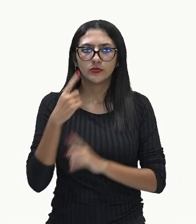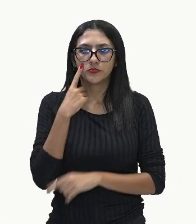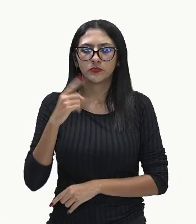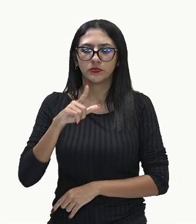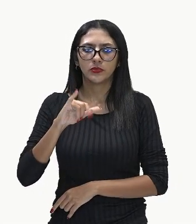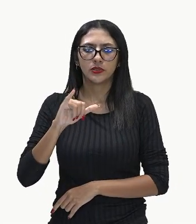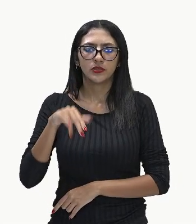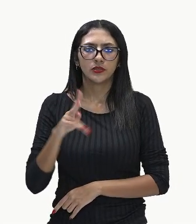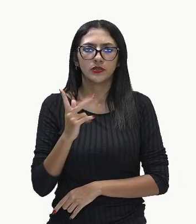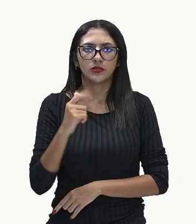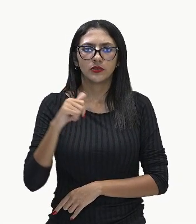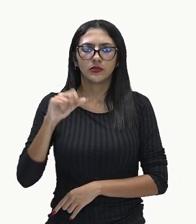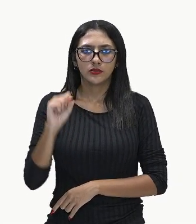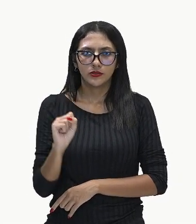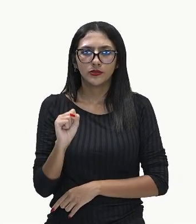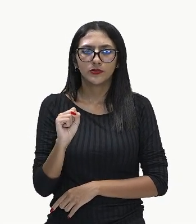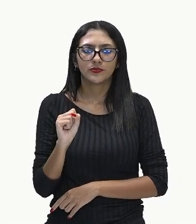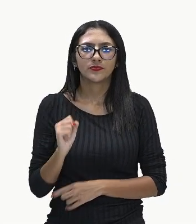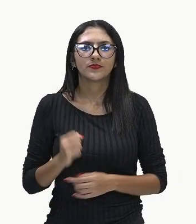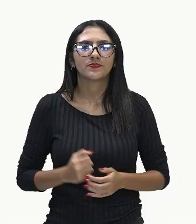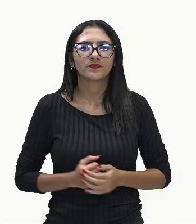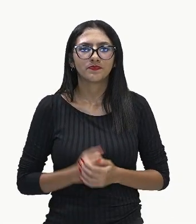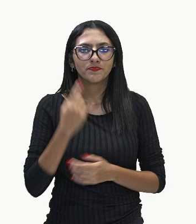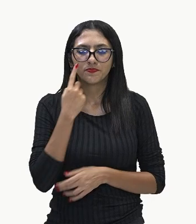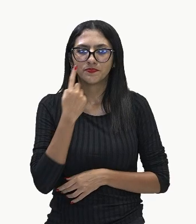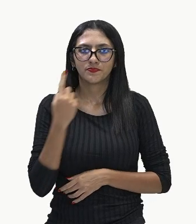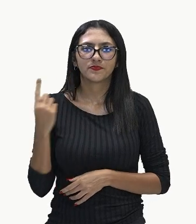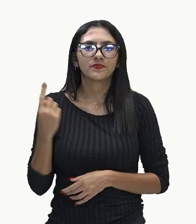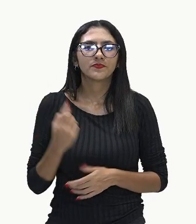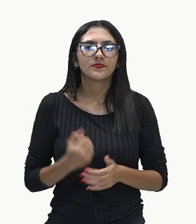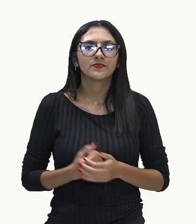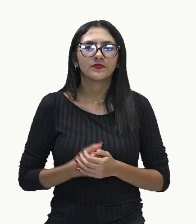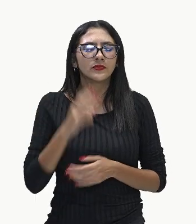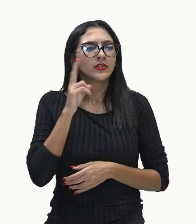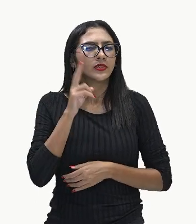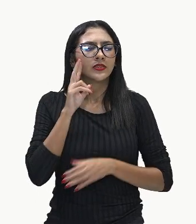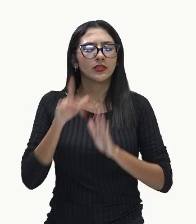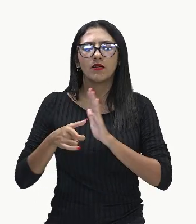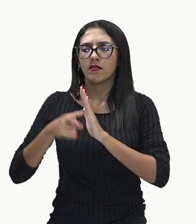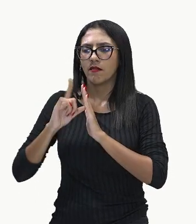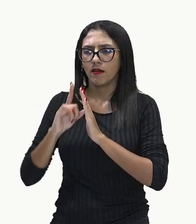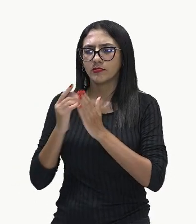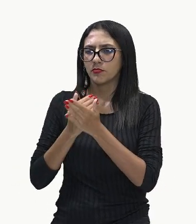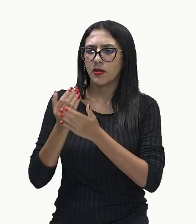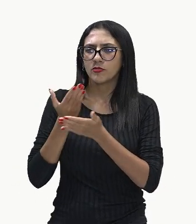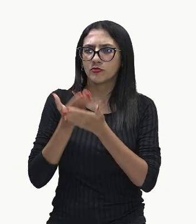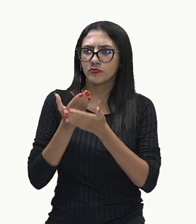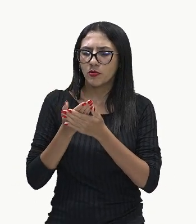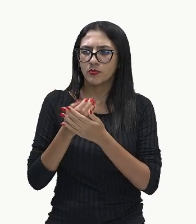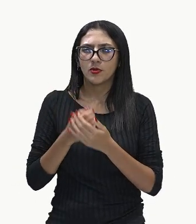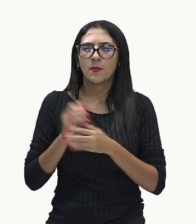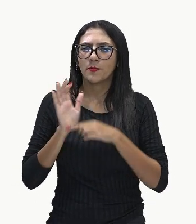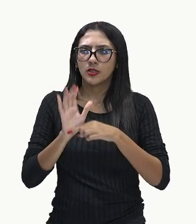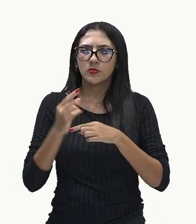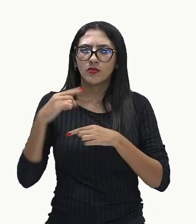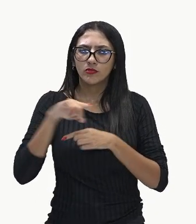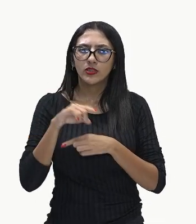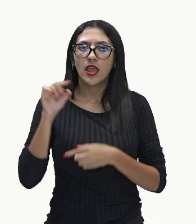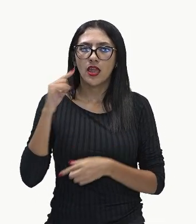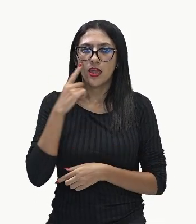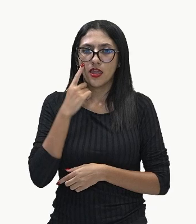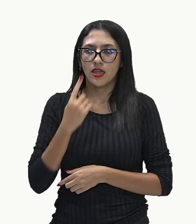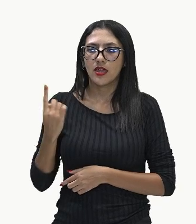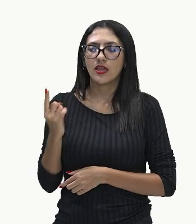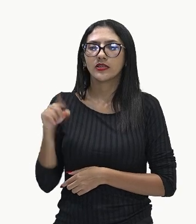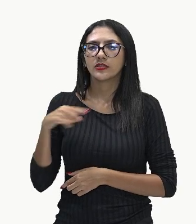Como a gente acabou de, a gente viu lá no início, né, da nossa aula, a viu que o nosso gráfico de linha é o melhor para